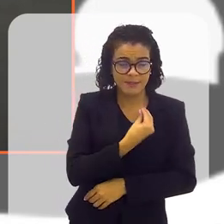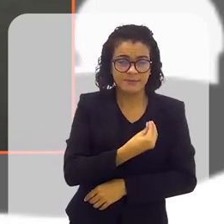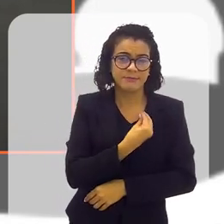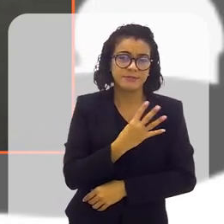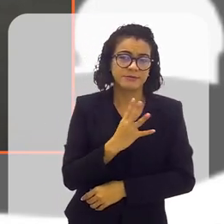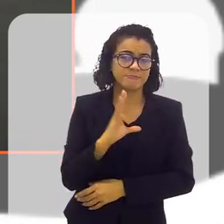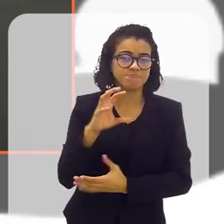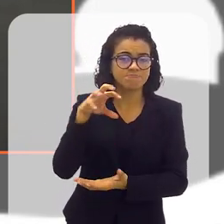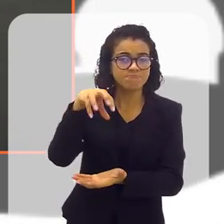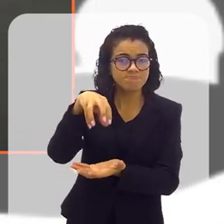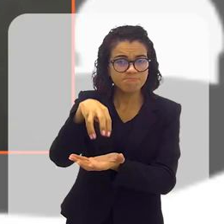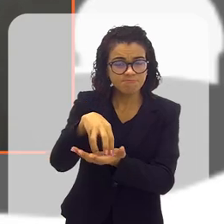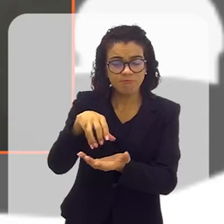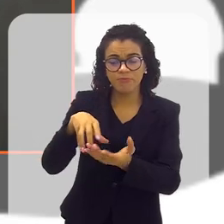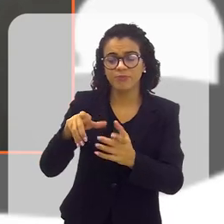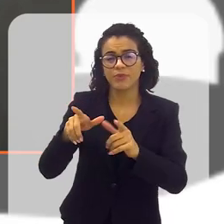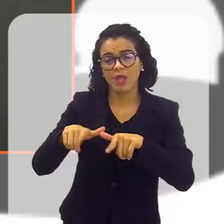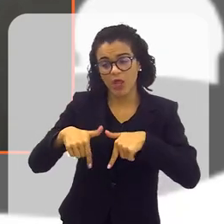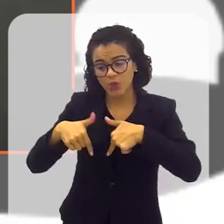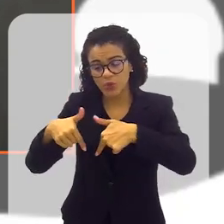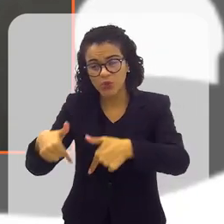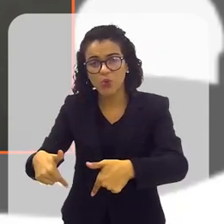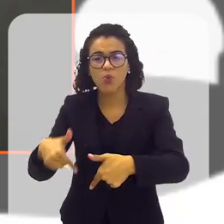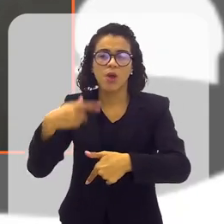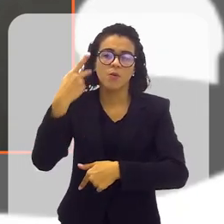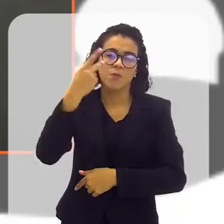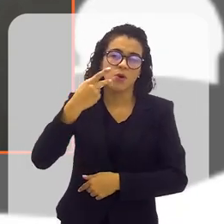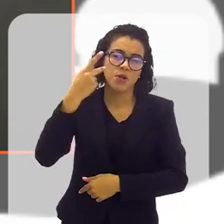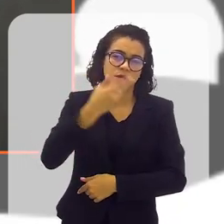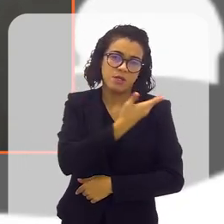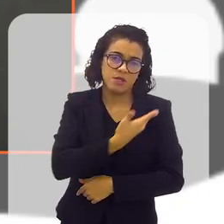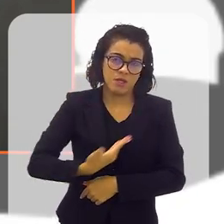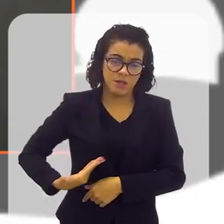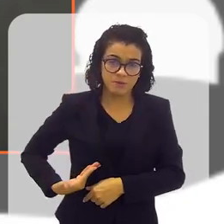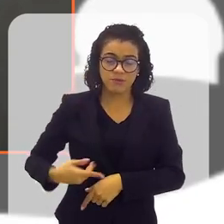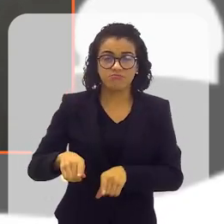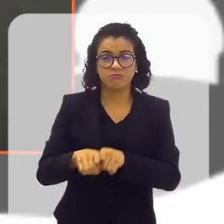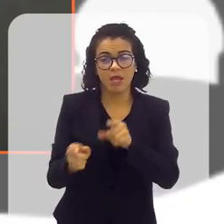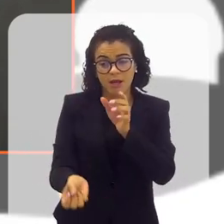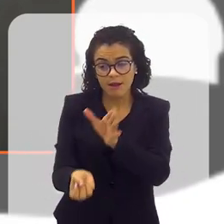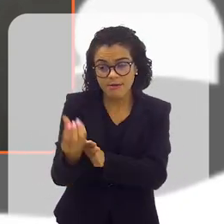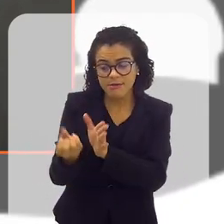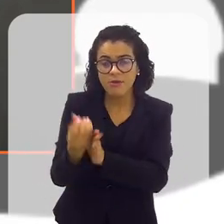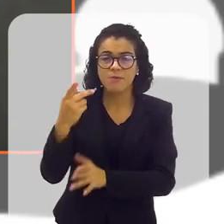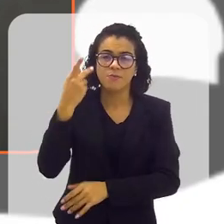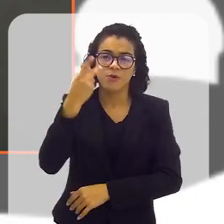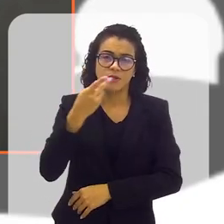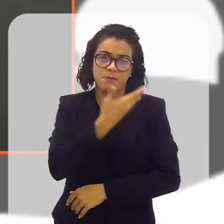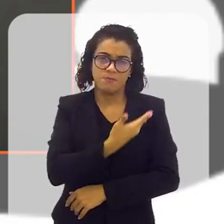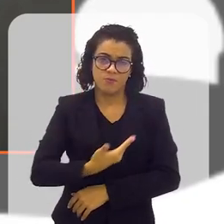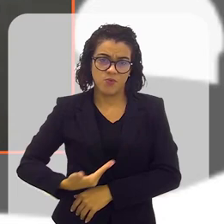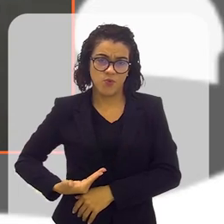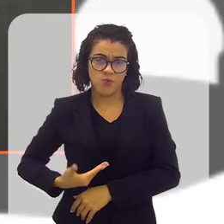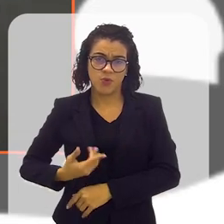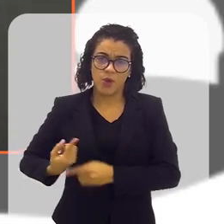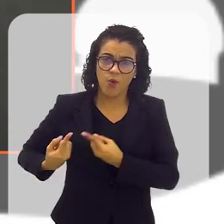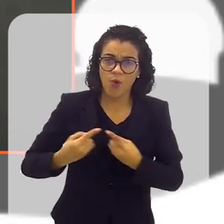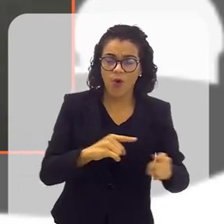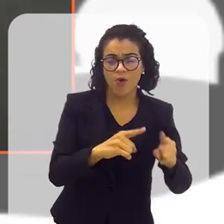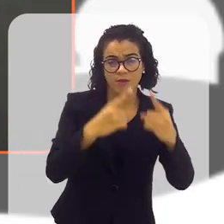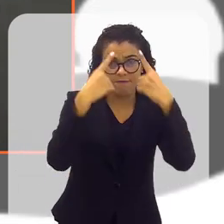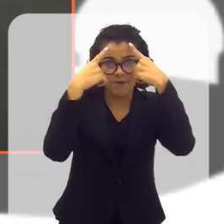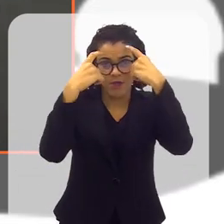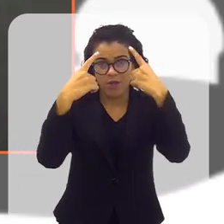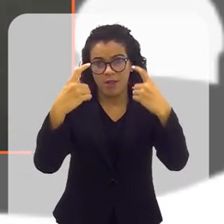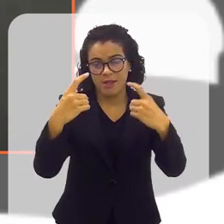nos organismos que atuam com as políticas públicas, com a construção das políticas públicas de enfrentamento à